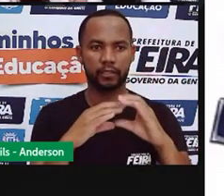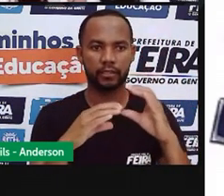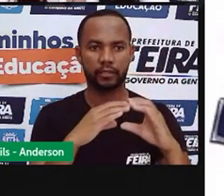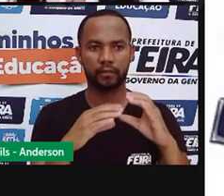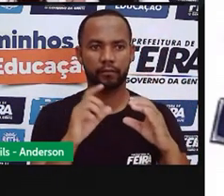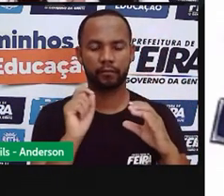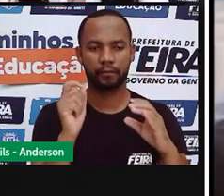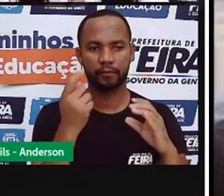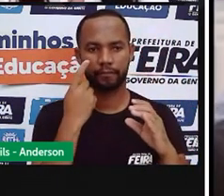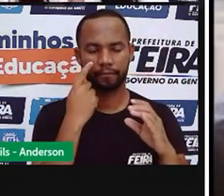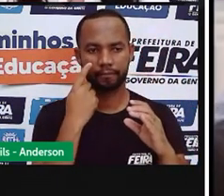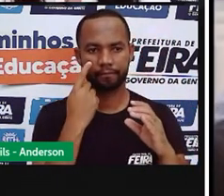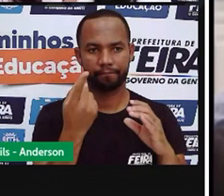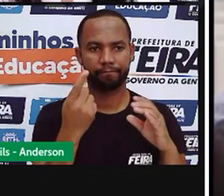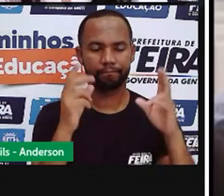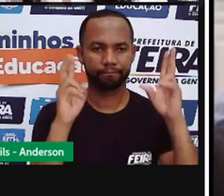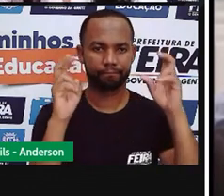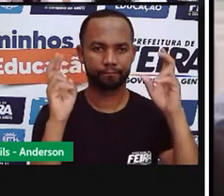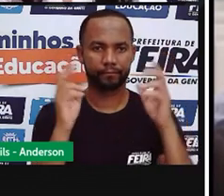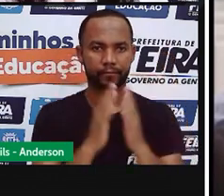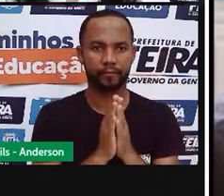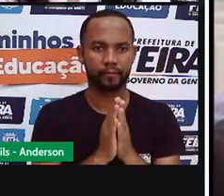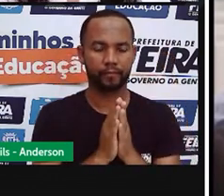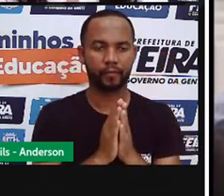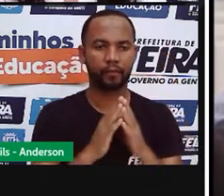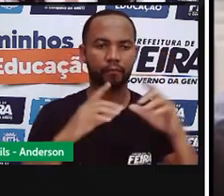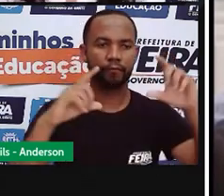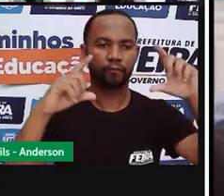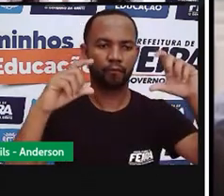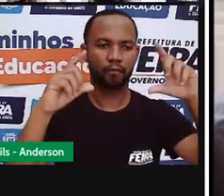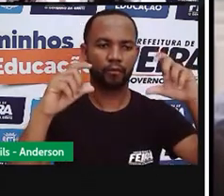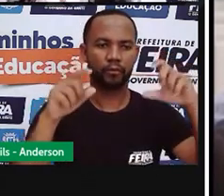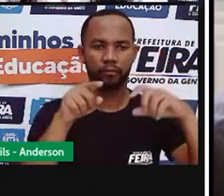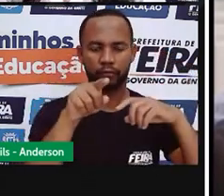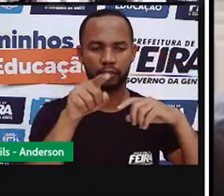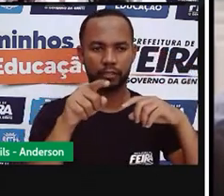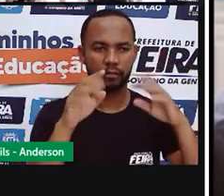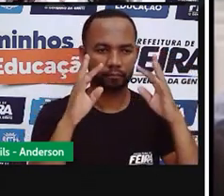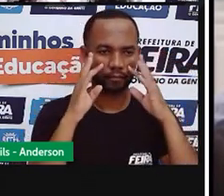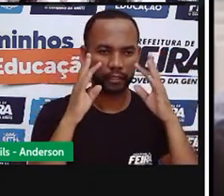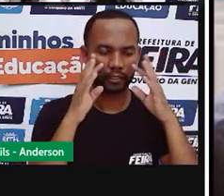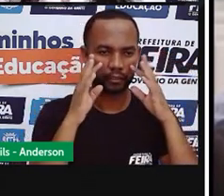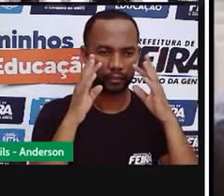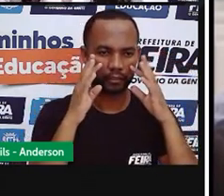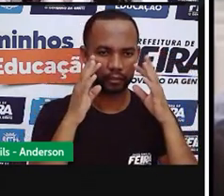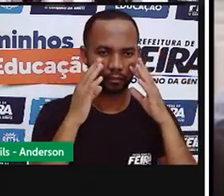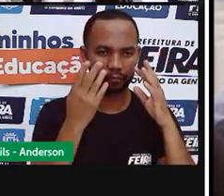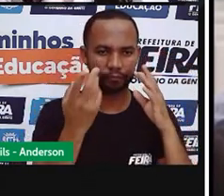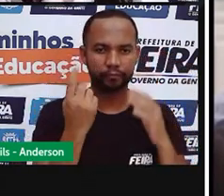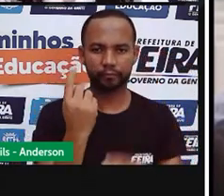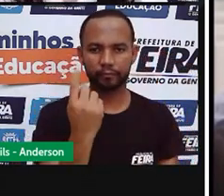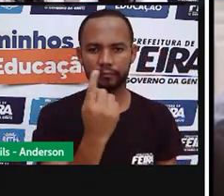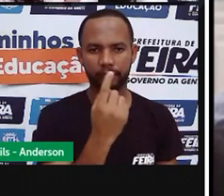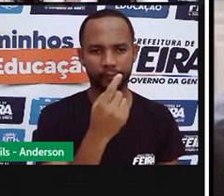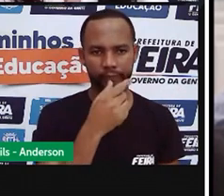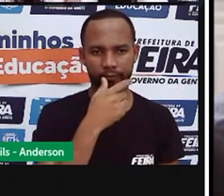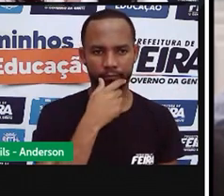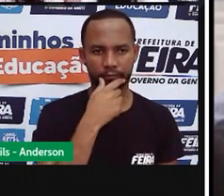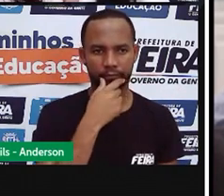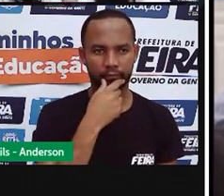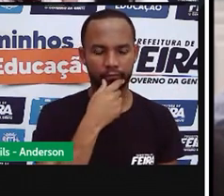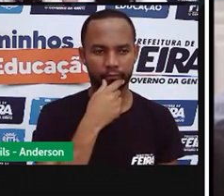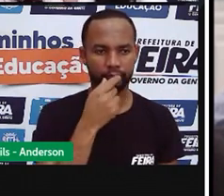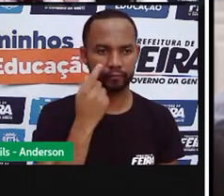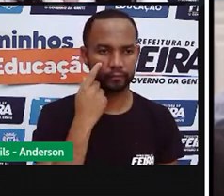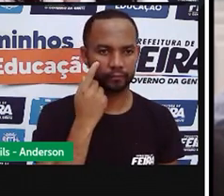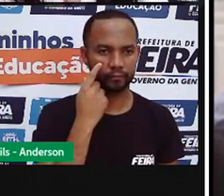2 desse nosso tema. Eu trouxe essas imagens, que eu quero que você preste, já tanto atenção a cada uma, né? E no final,